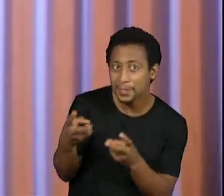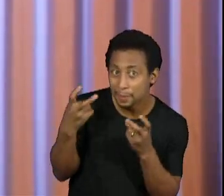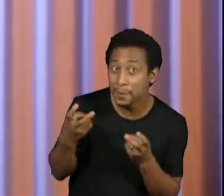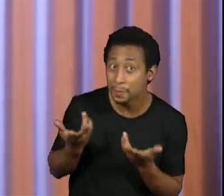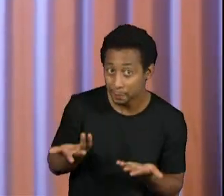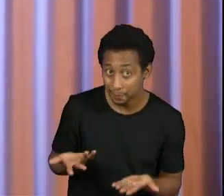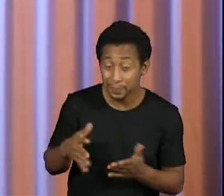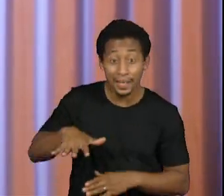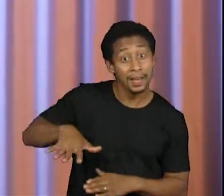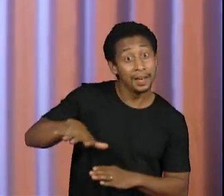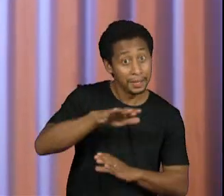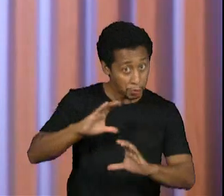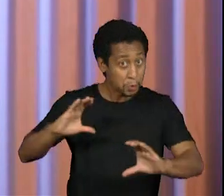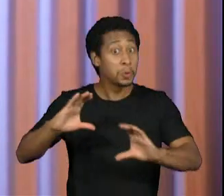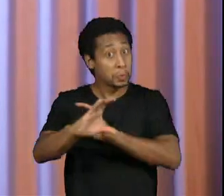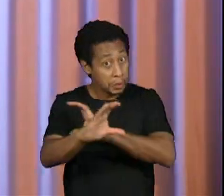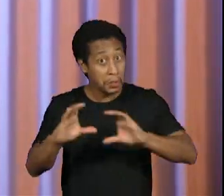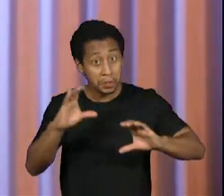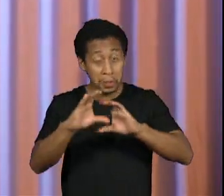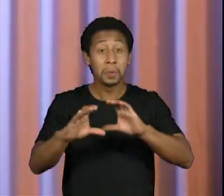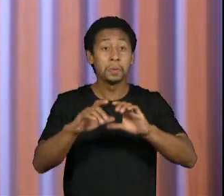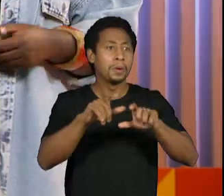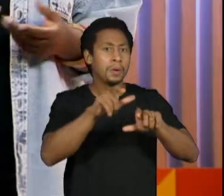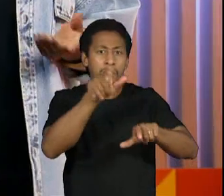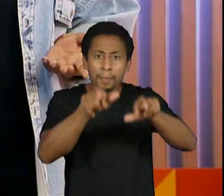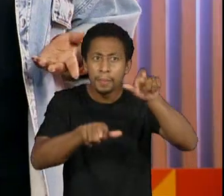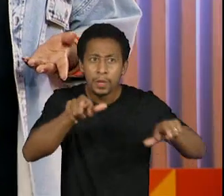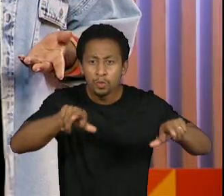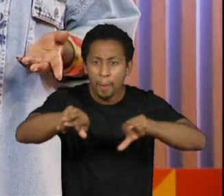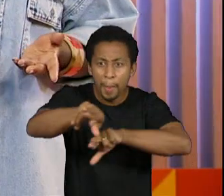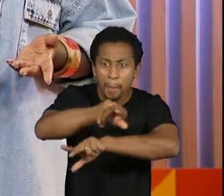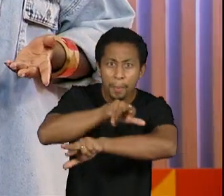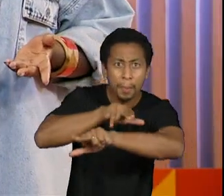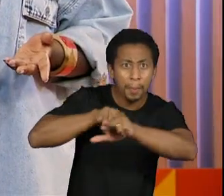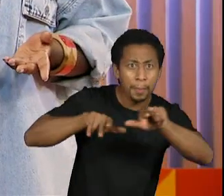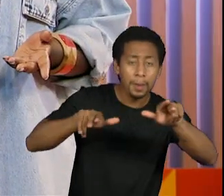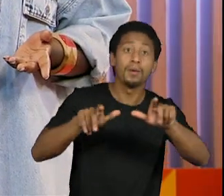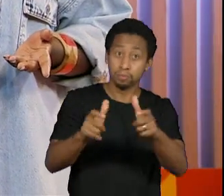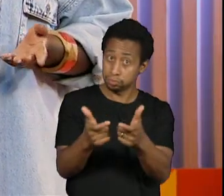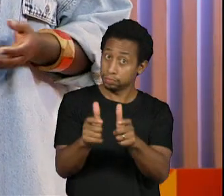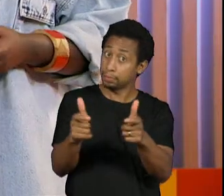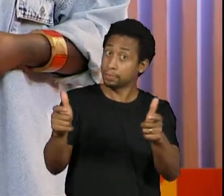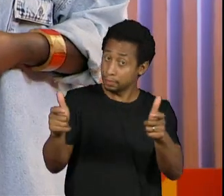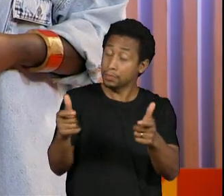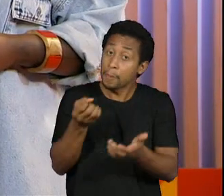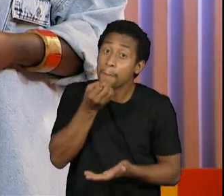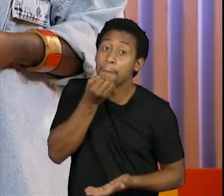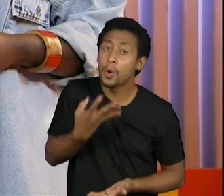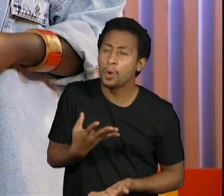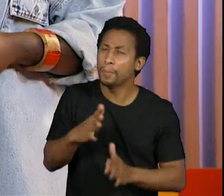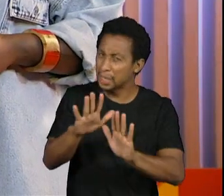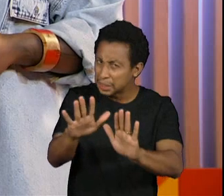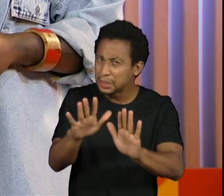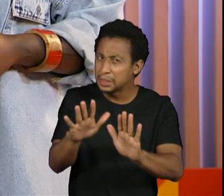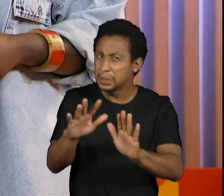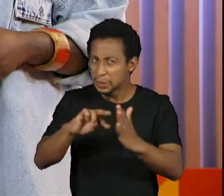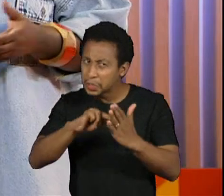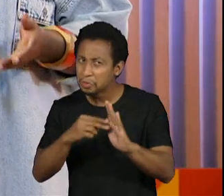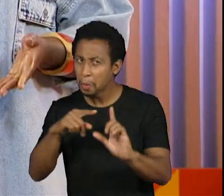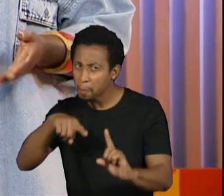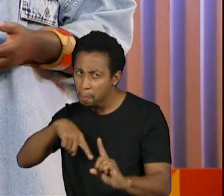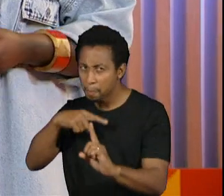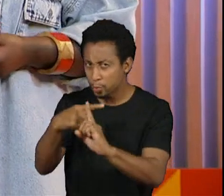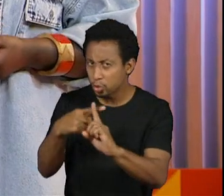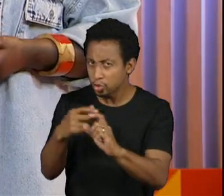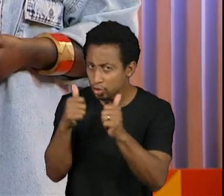comunicação e isso é um bom sinal. Mas será que é o suficiente? Será que isso reflete mesmo a diversidade